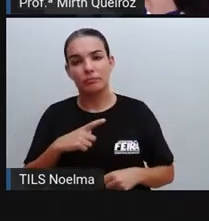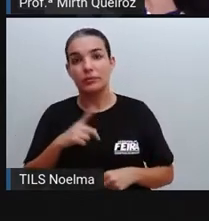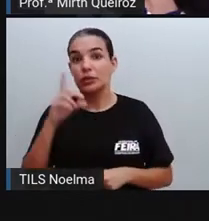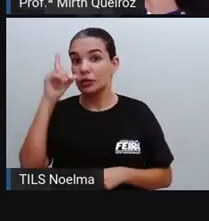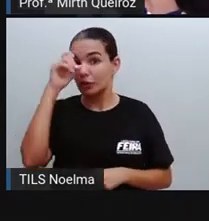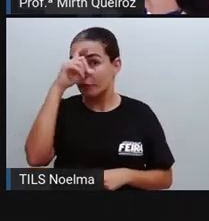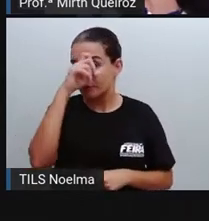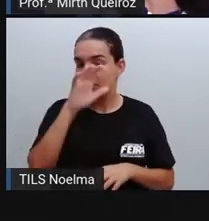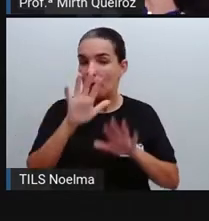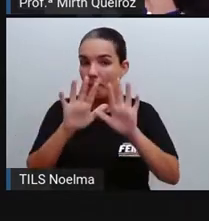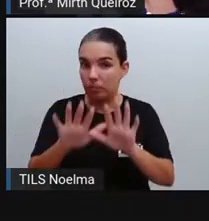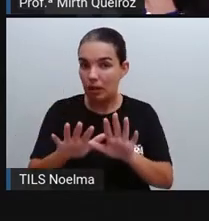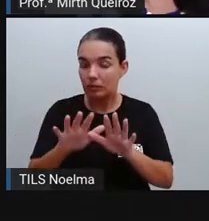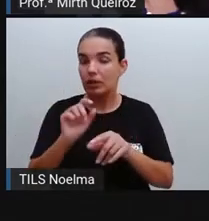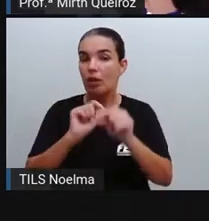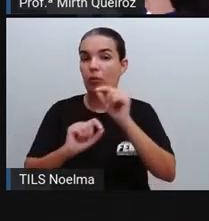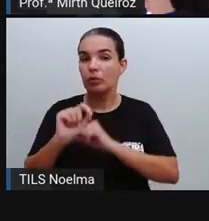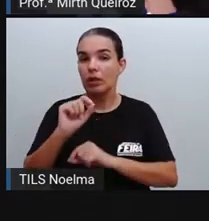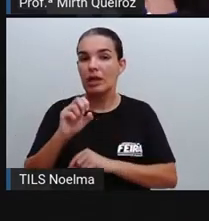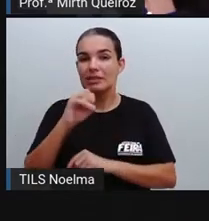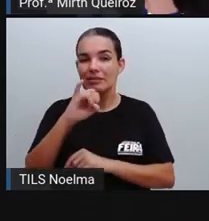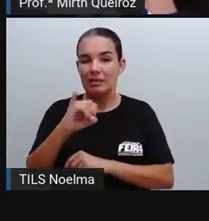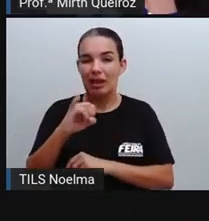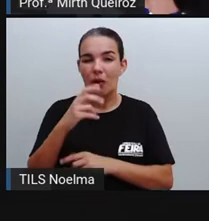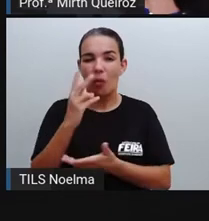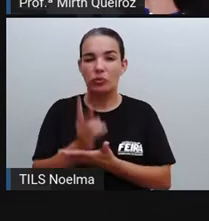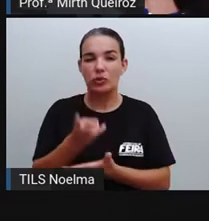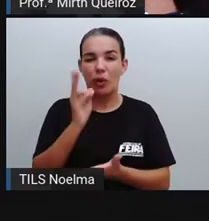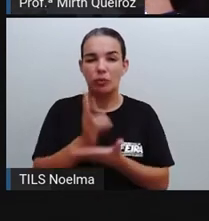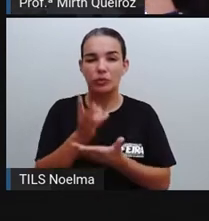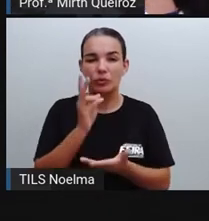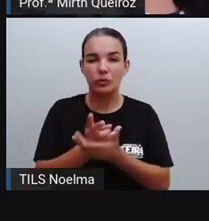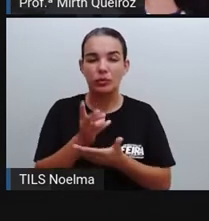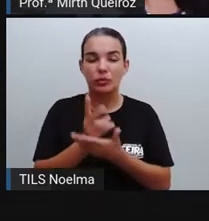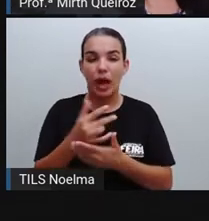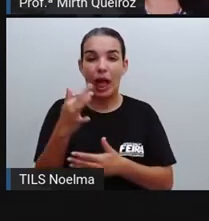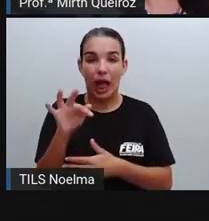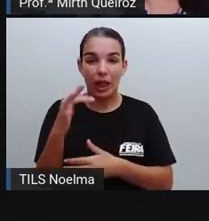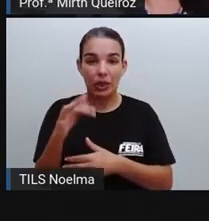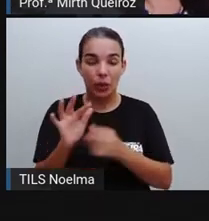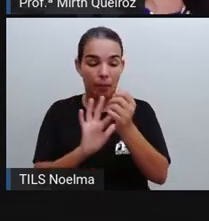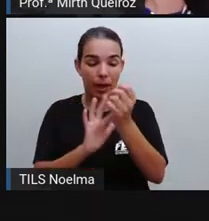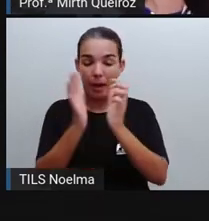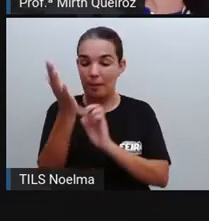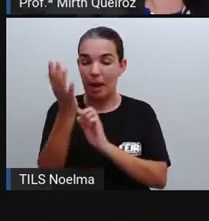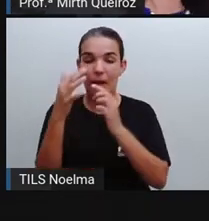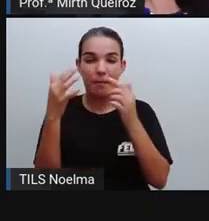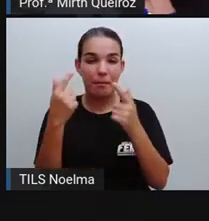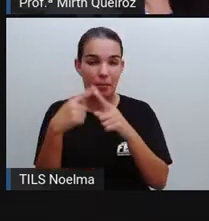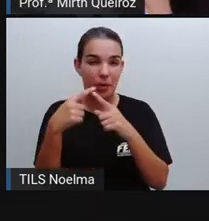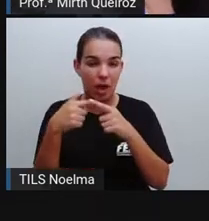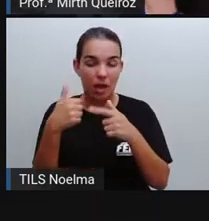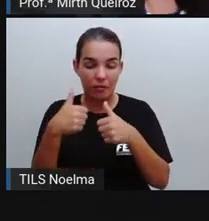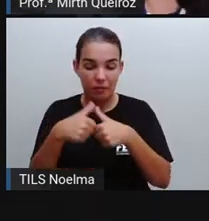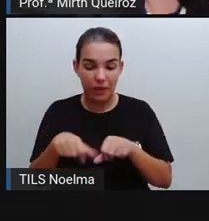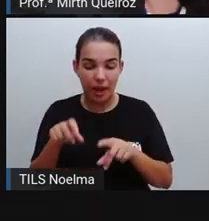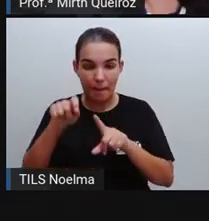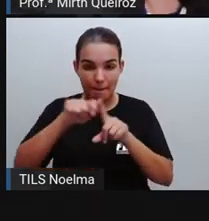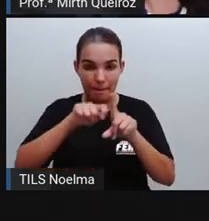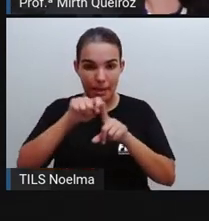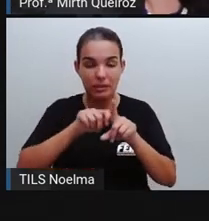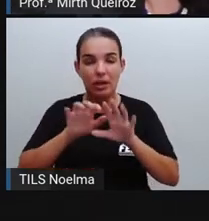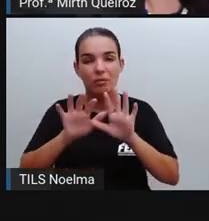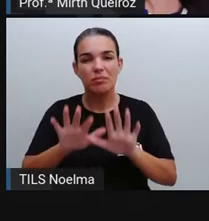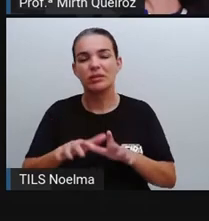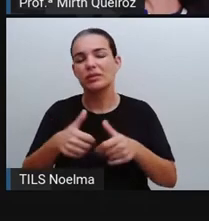mas a doença, em virtude da persistência dessa dor que vai se alongando aí por meses, ela afeta demais a qualidade